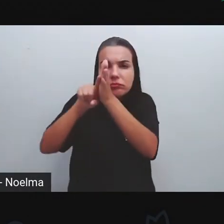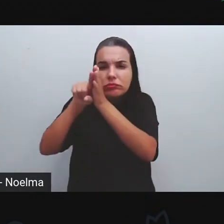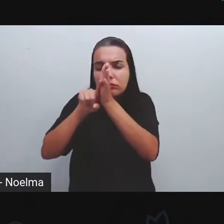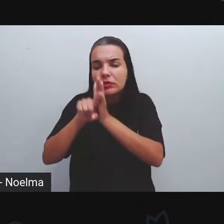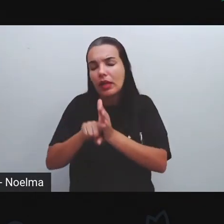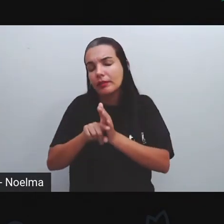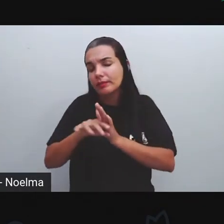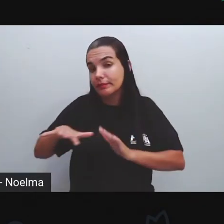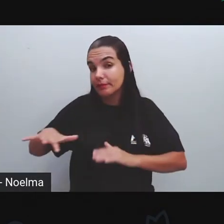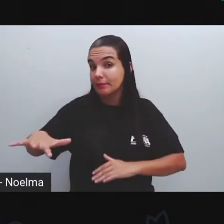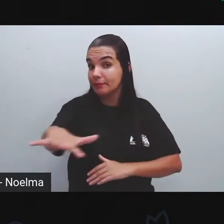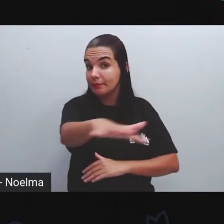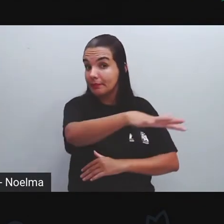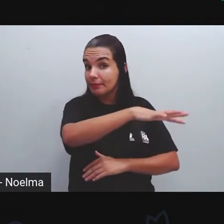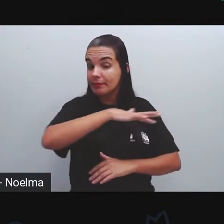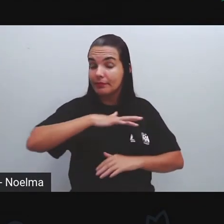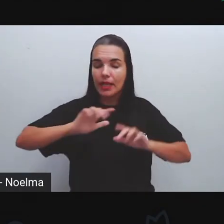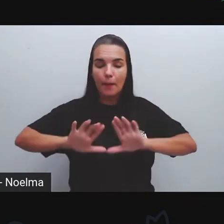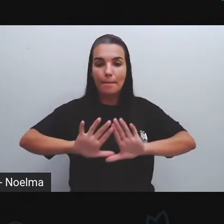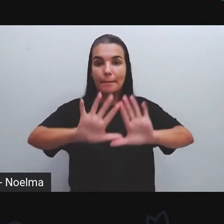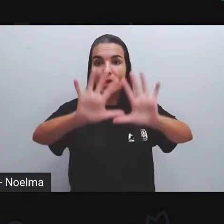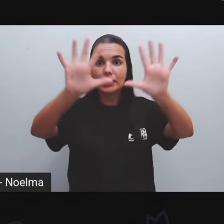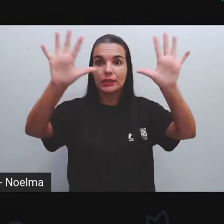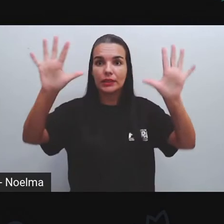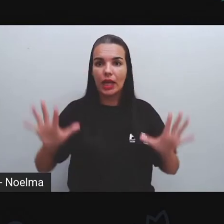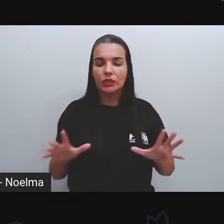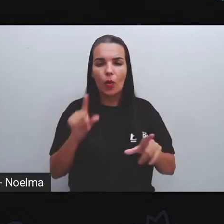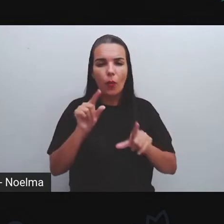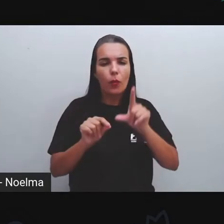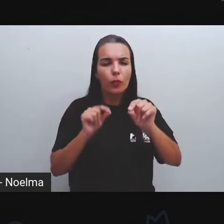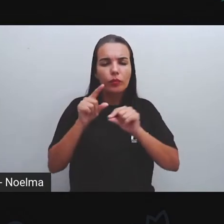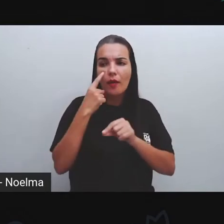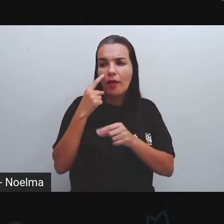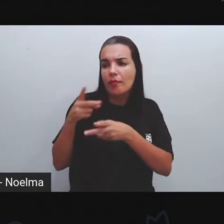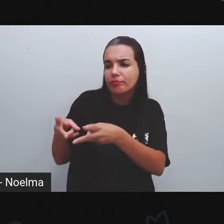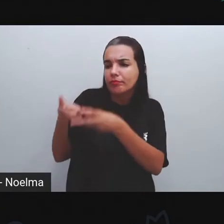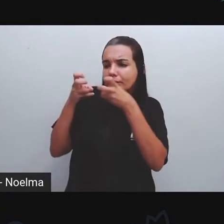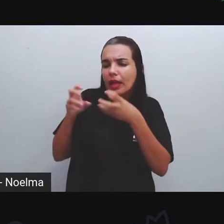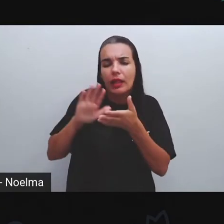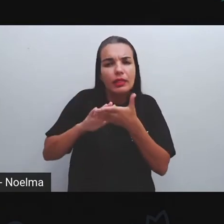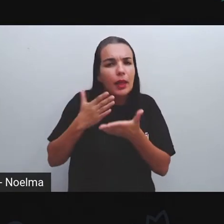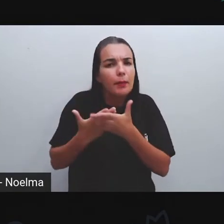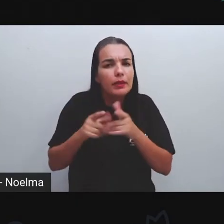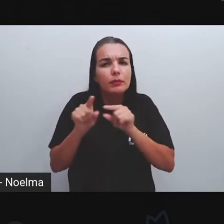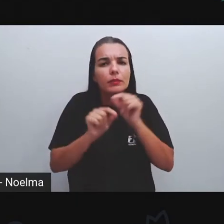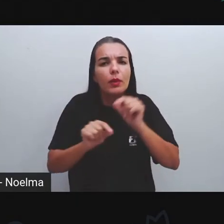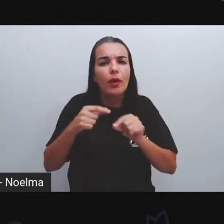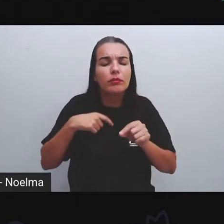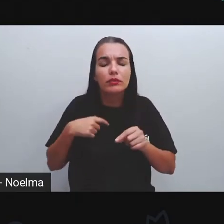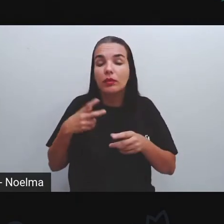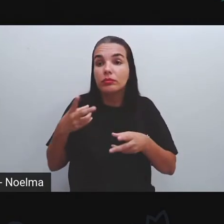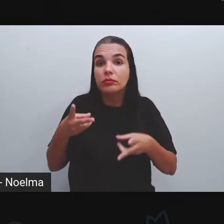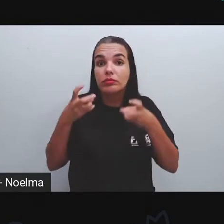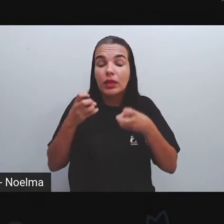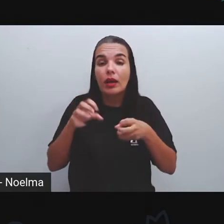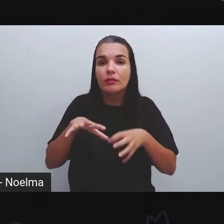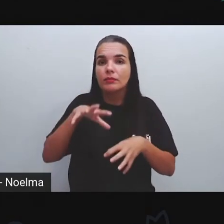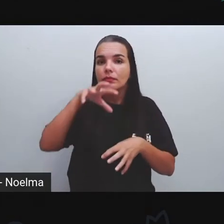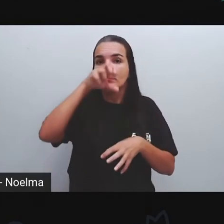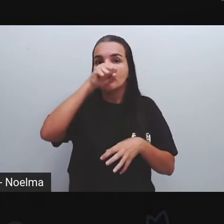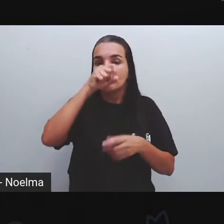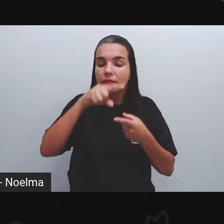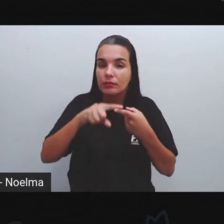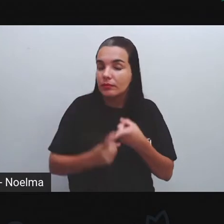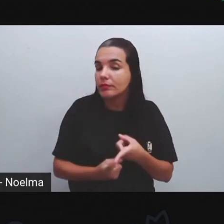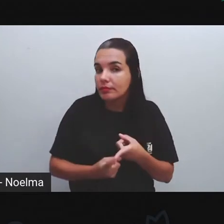paisagem. Ela é definida como tudo aquilo que nós podemos identificar e interpretar por meio dos nossos sentidos. Quais sentidos? A gente utiliza